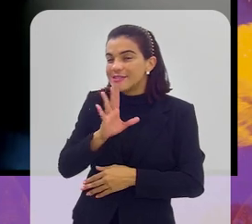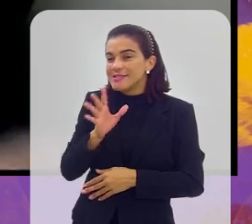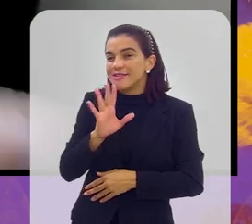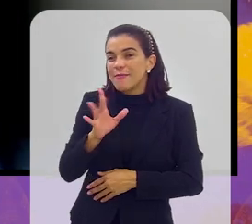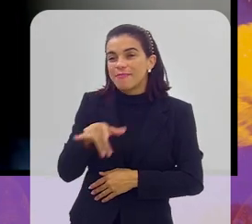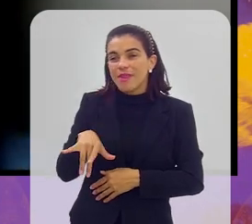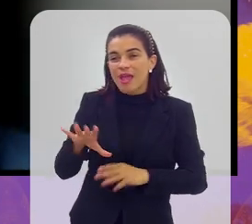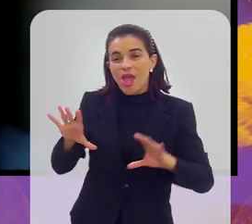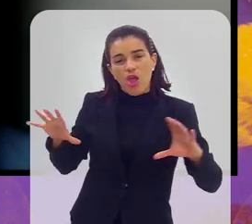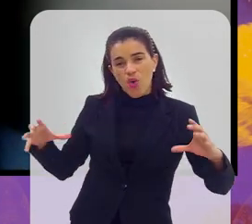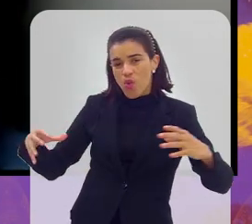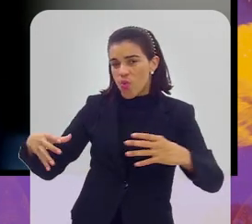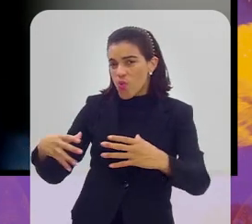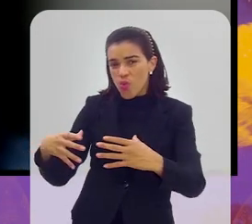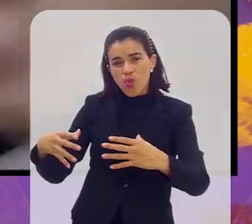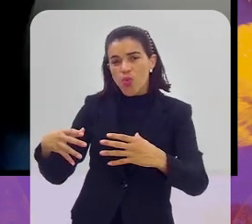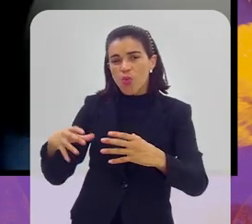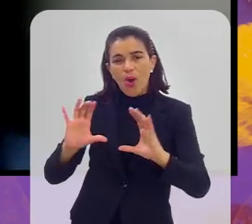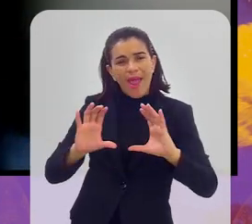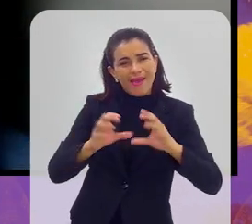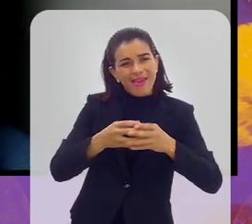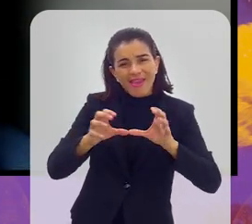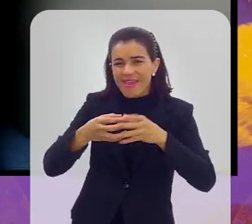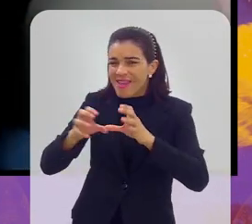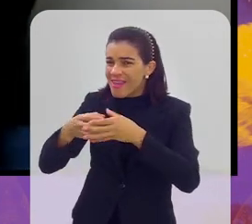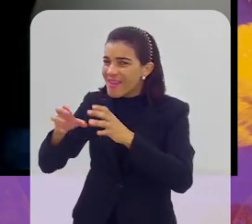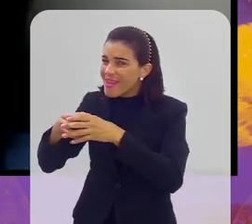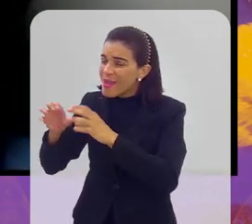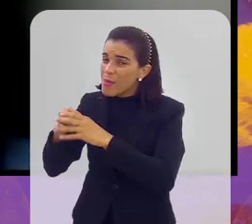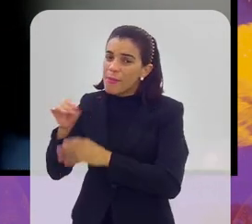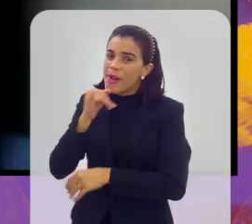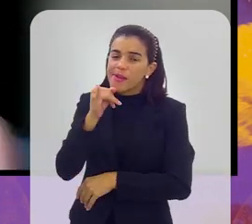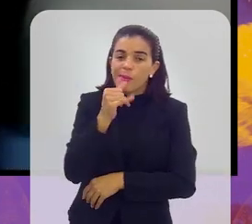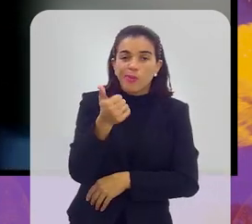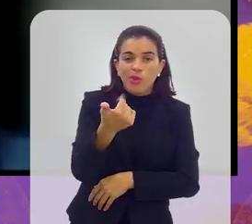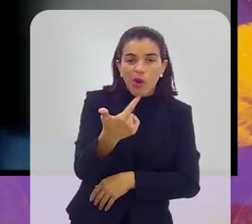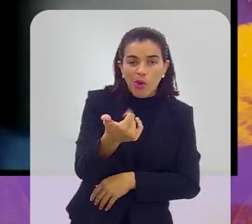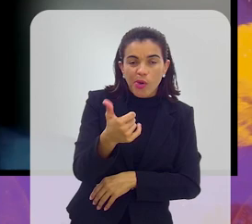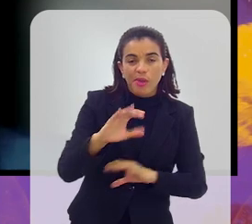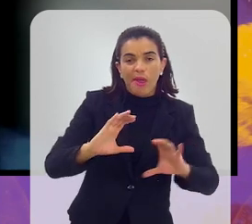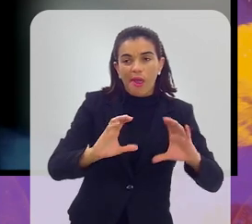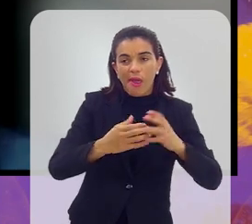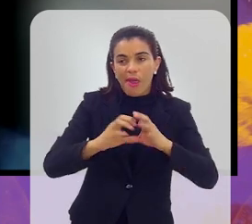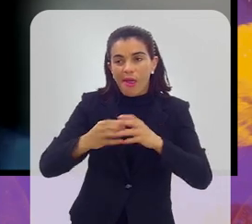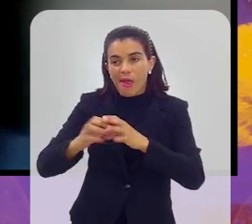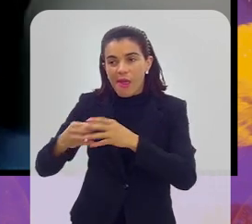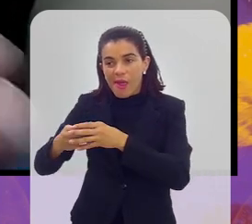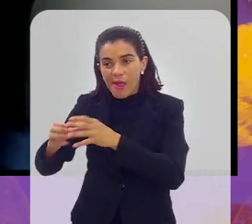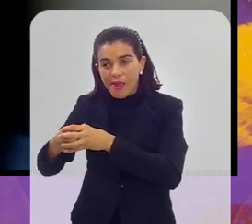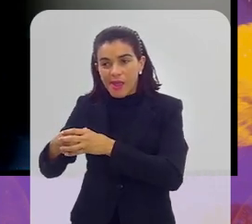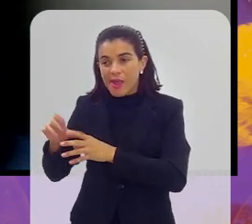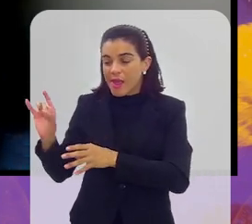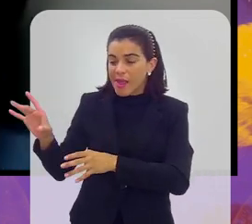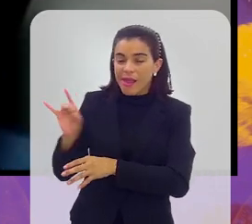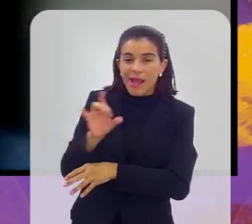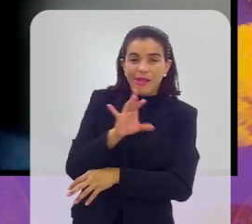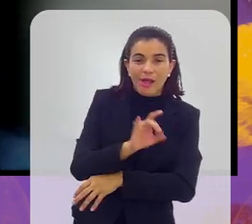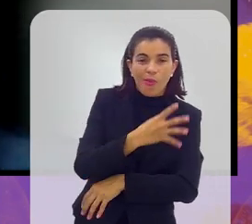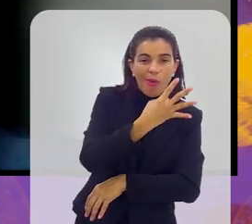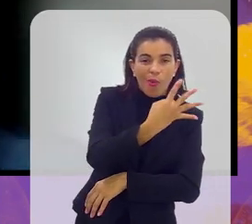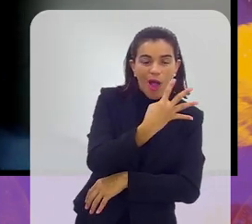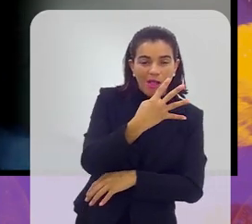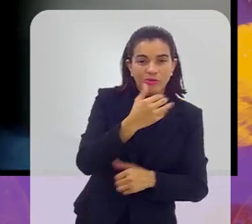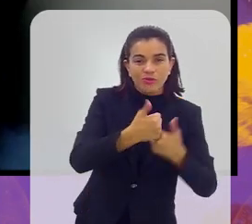mas é um battle royale, basicamente são várias equipes. Dois equipes que participam ao mesmo tempo numa partida, cada uma com